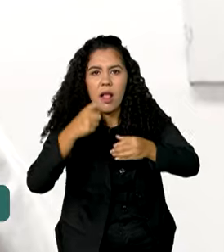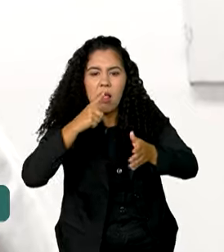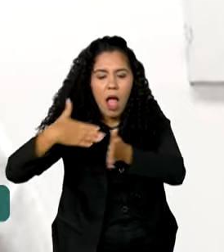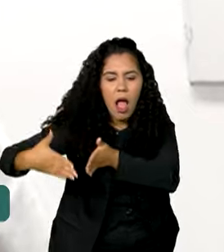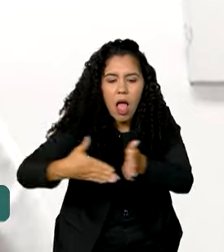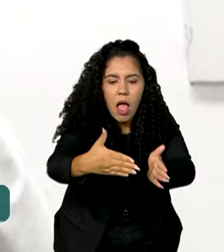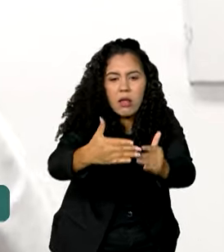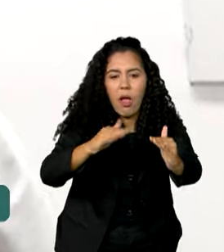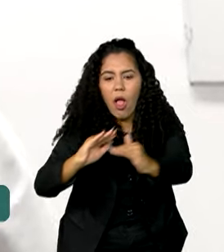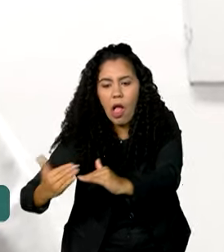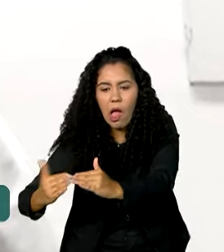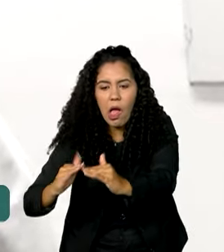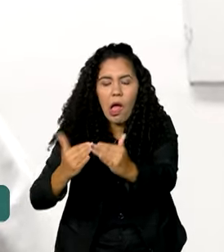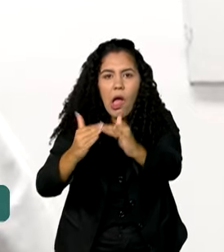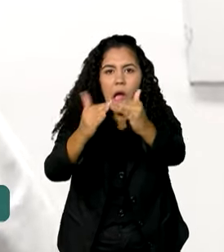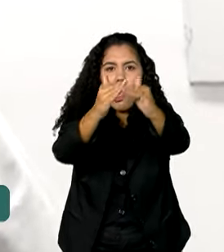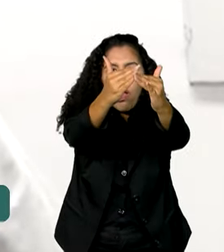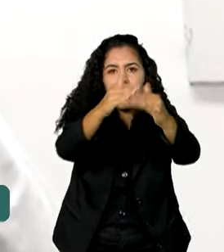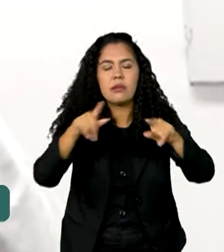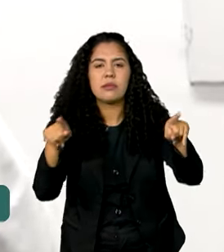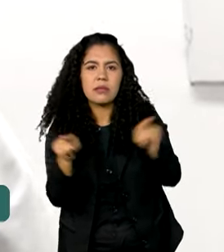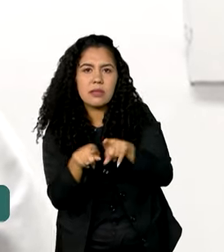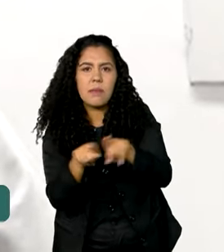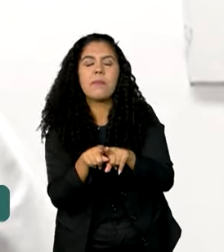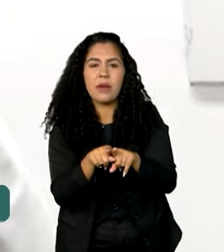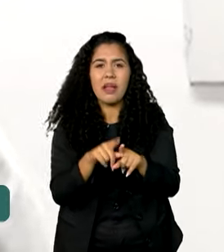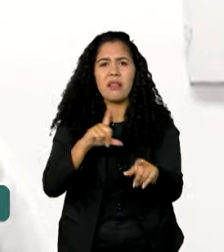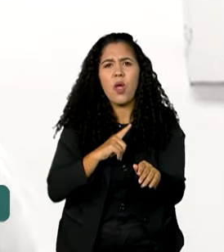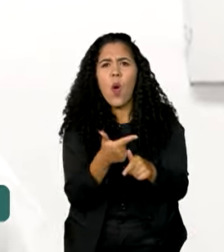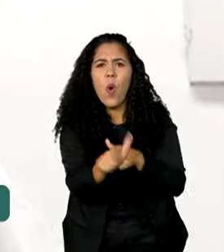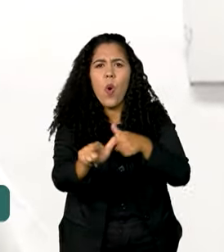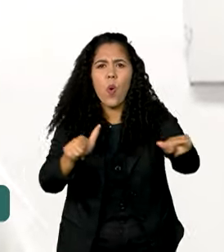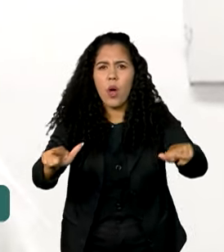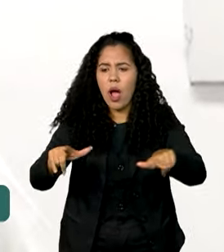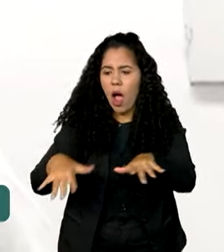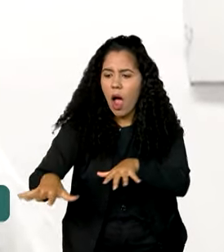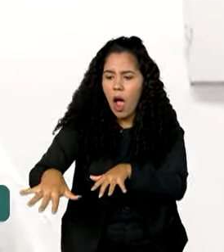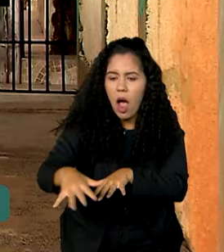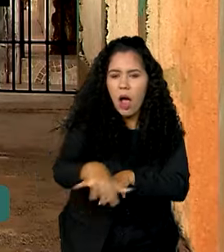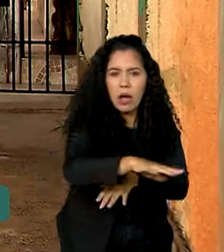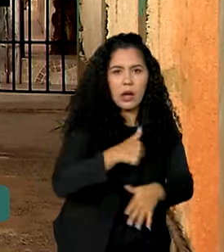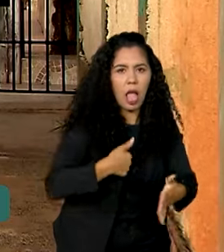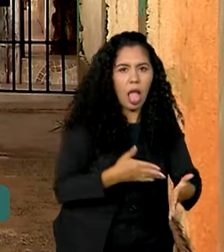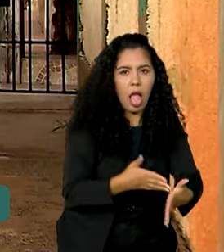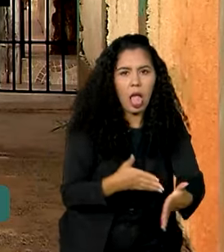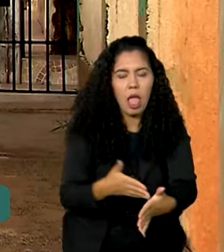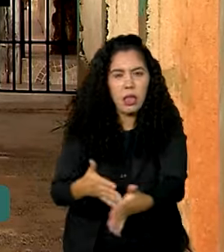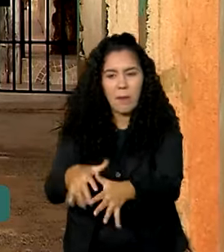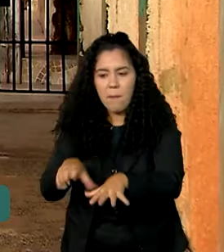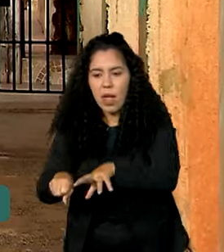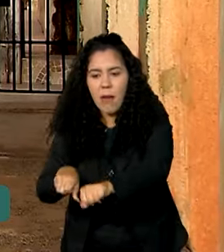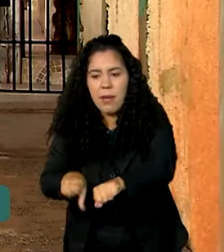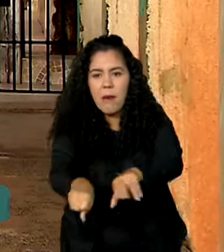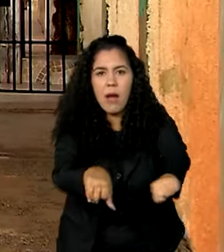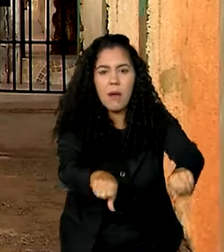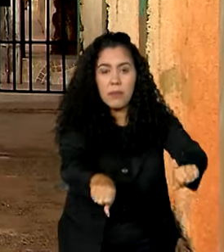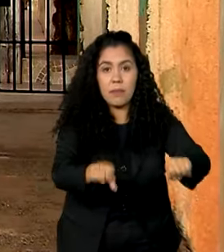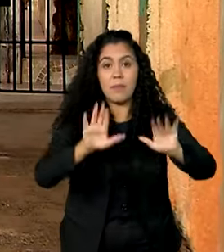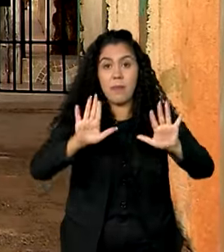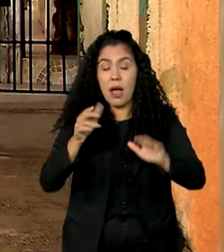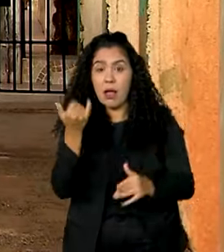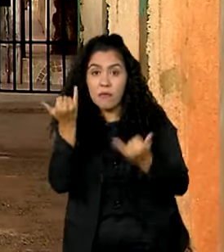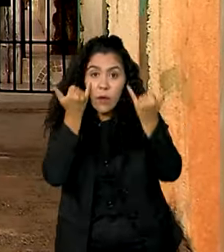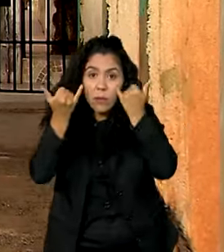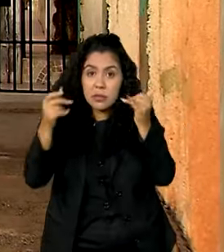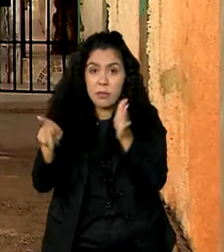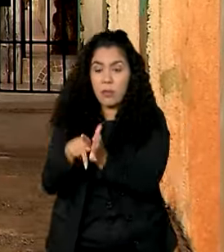as várzeas, áreas de manguezal, dunas e outras áreas restritas à ocupação. Outro dado do IBGE é que a